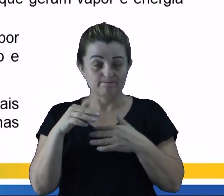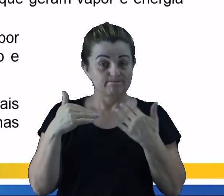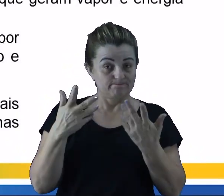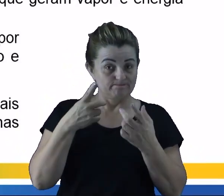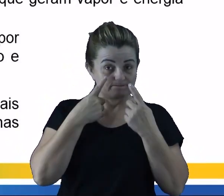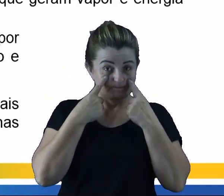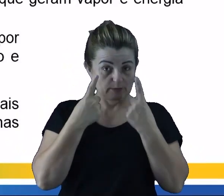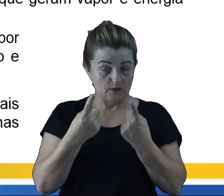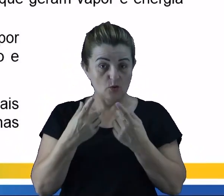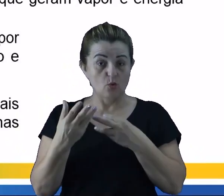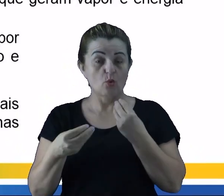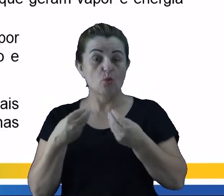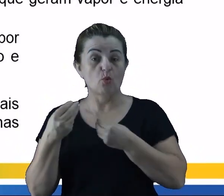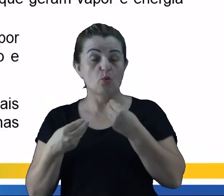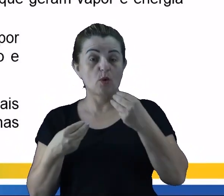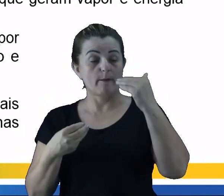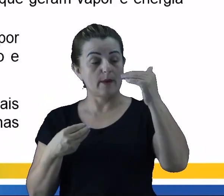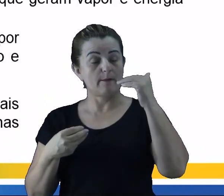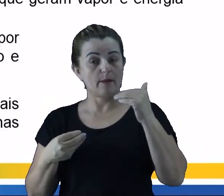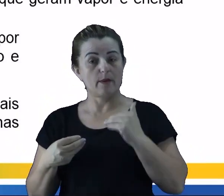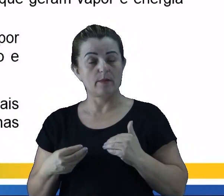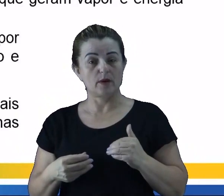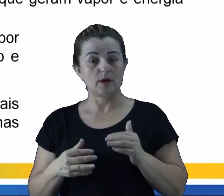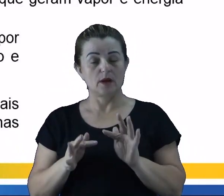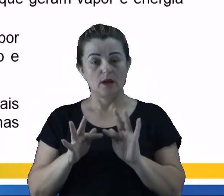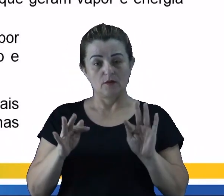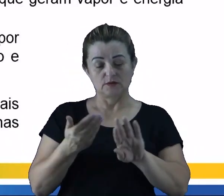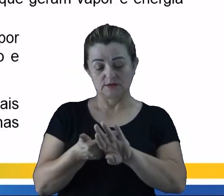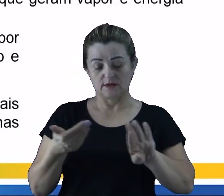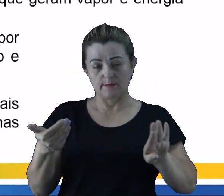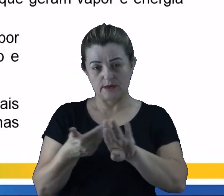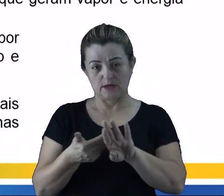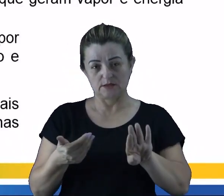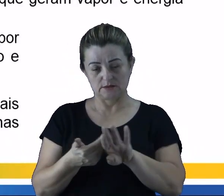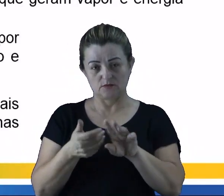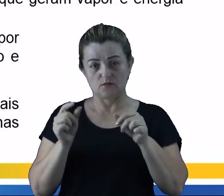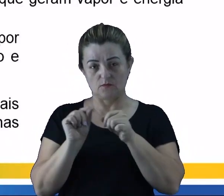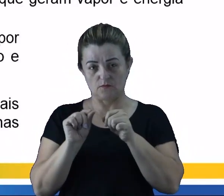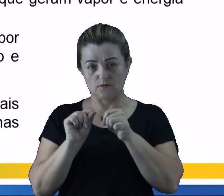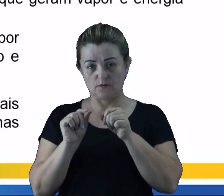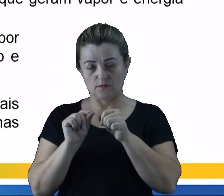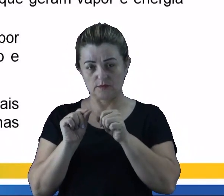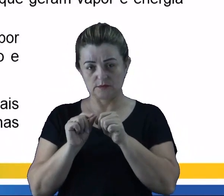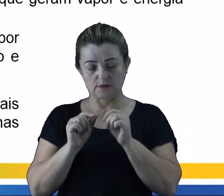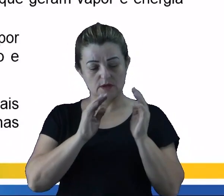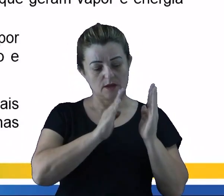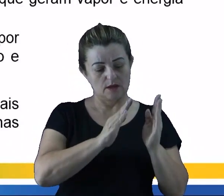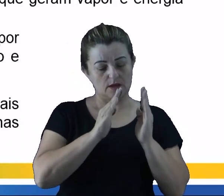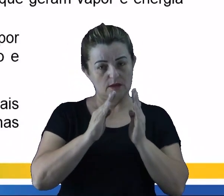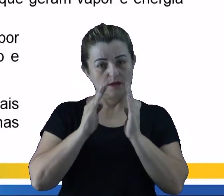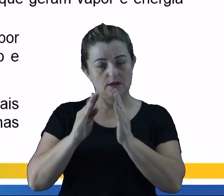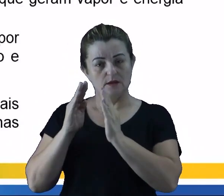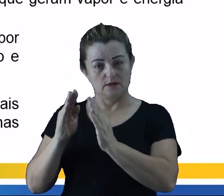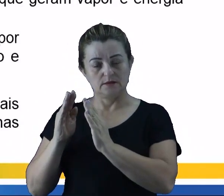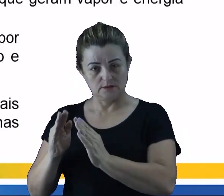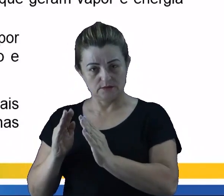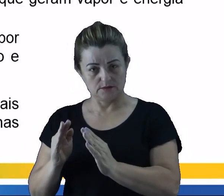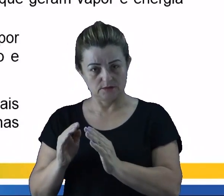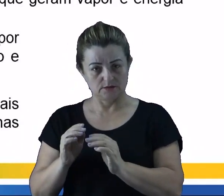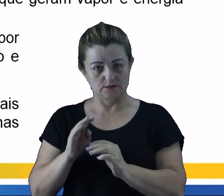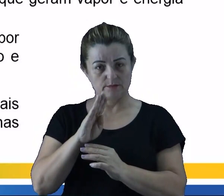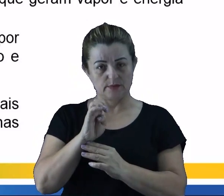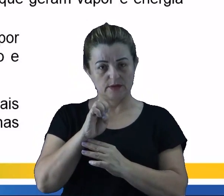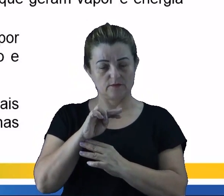alunos, quais são as operações físicas de separação de materiais que foram realizadas nas etapas de beneficiamento da